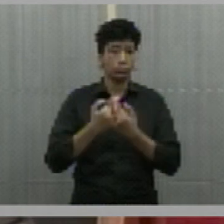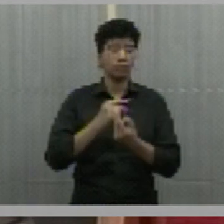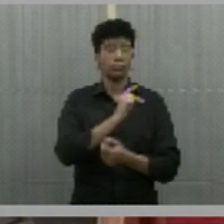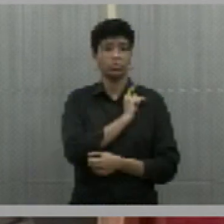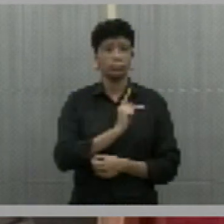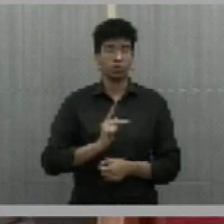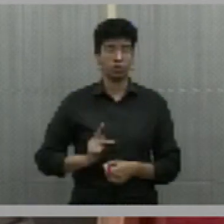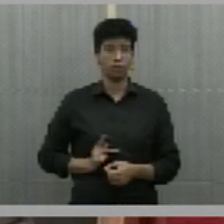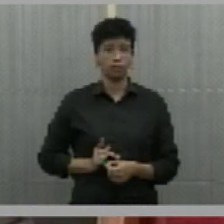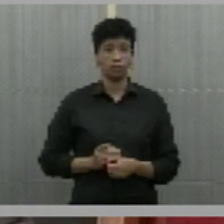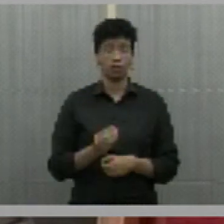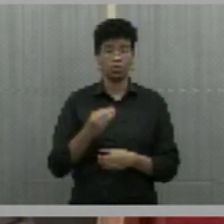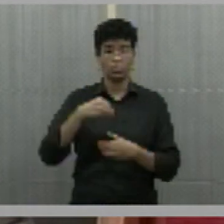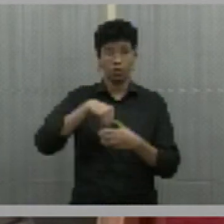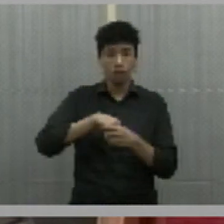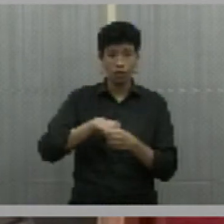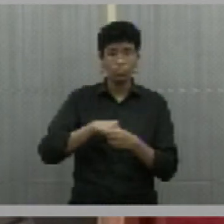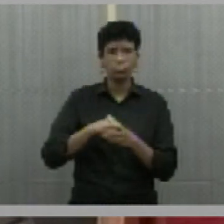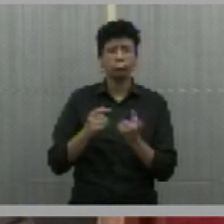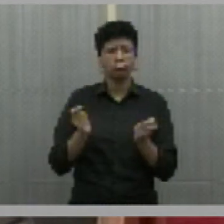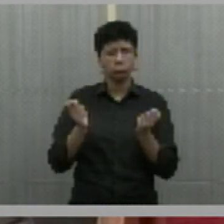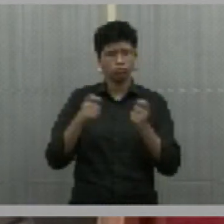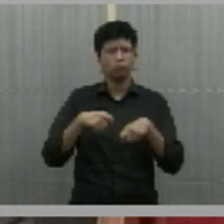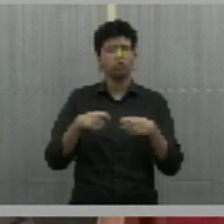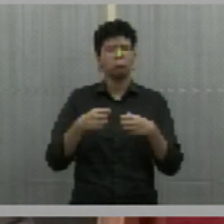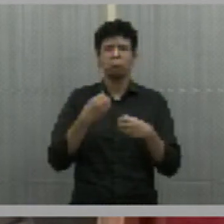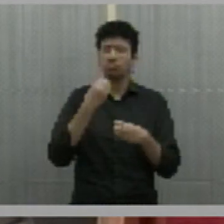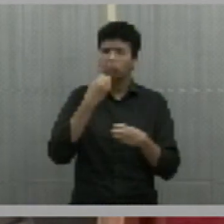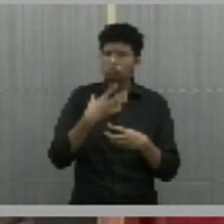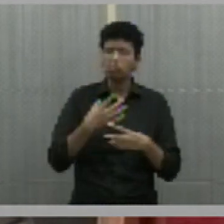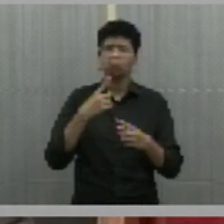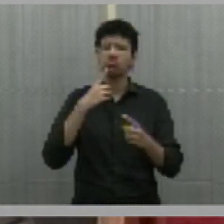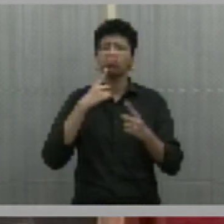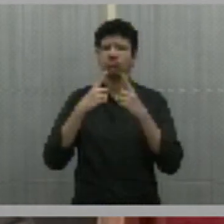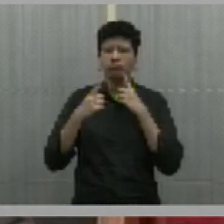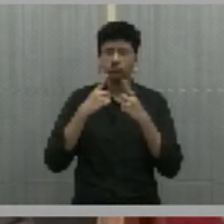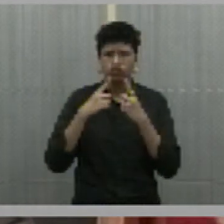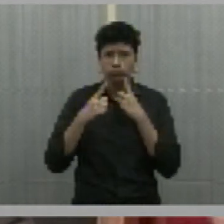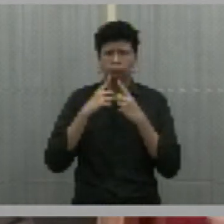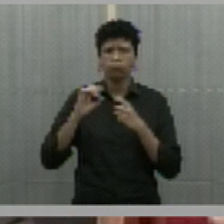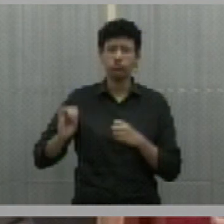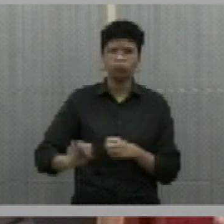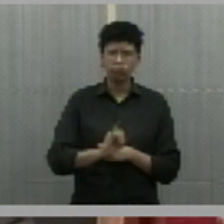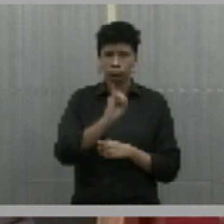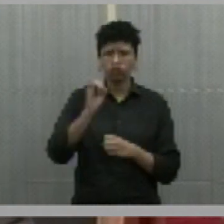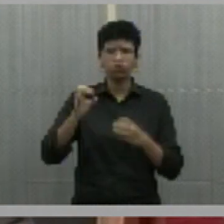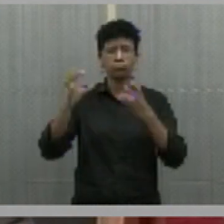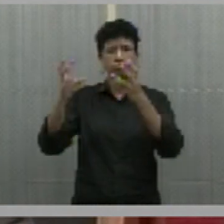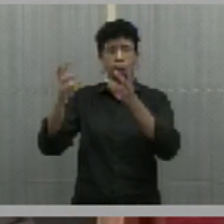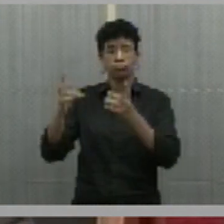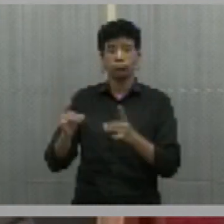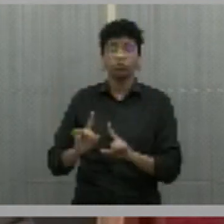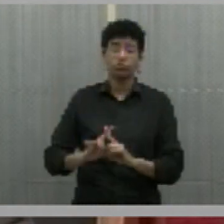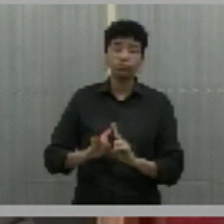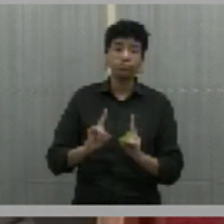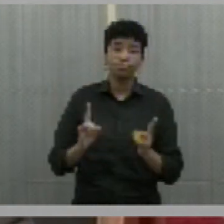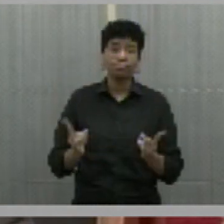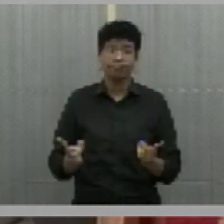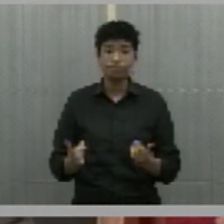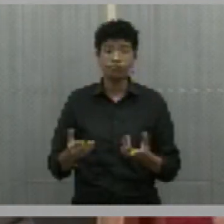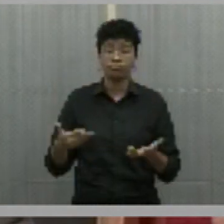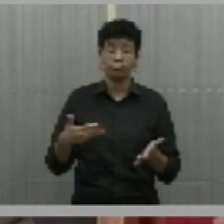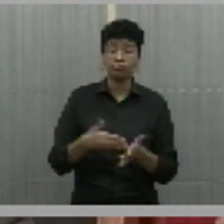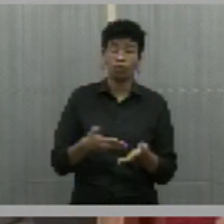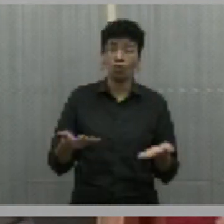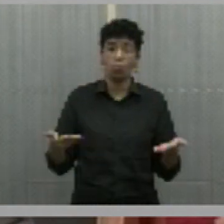dentro de um clima de alto nível com debates realmente fundamentados mas infelizmente até o presente